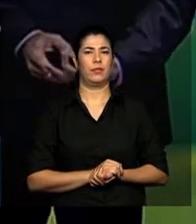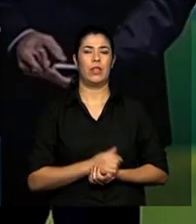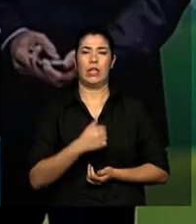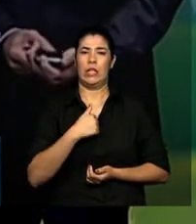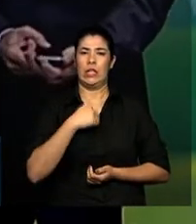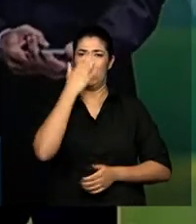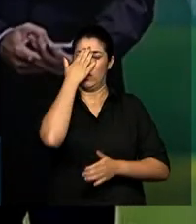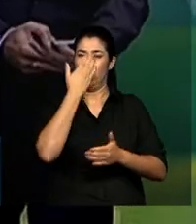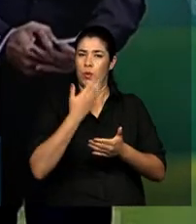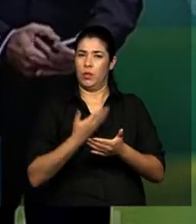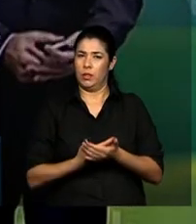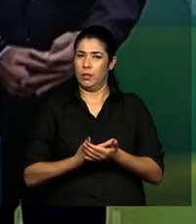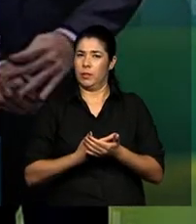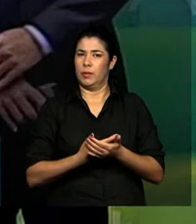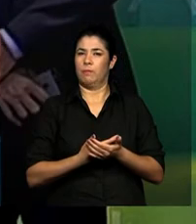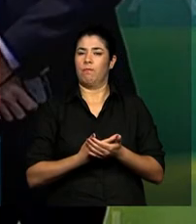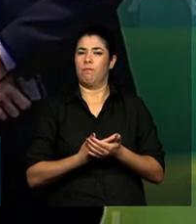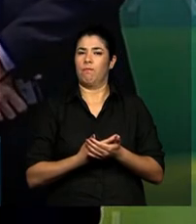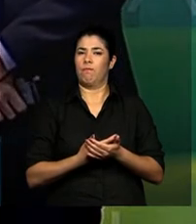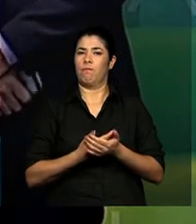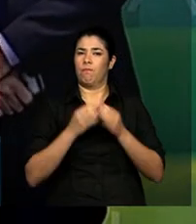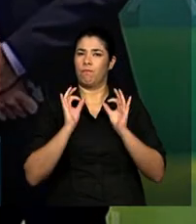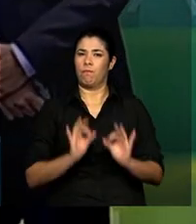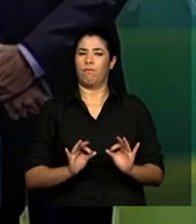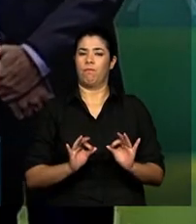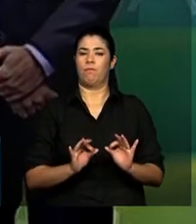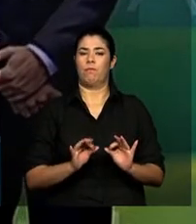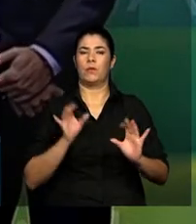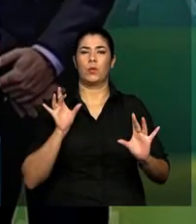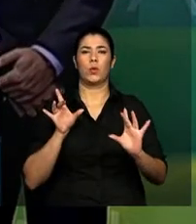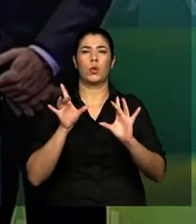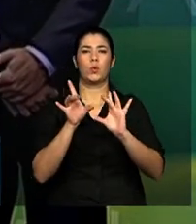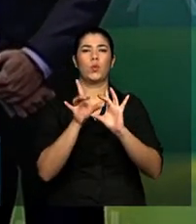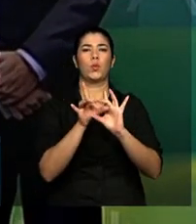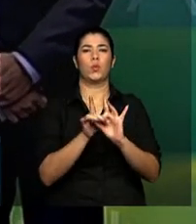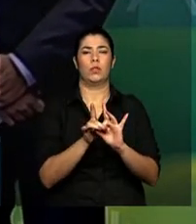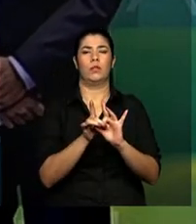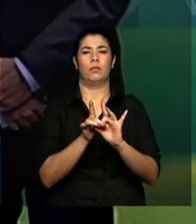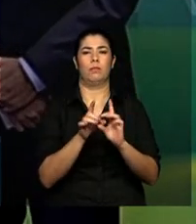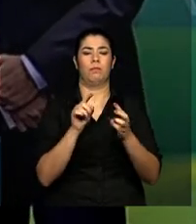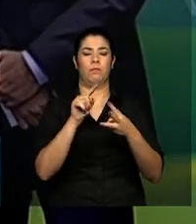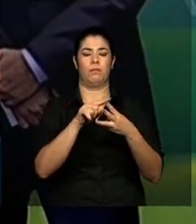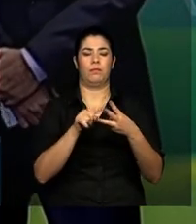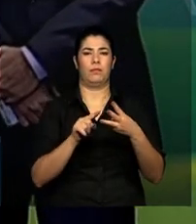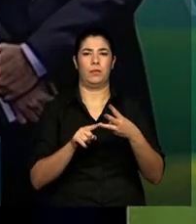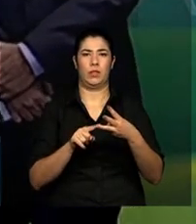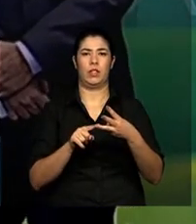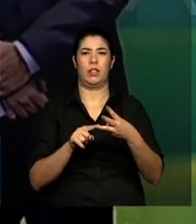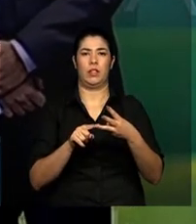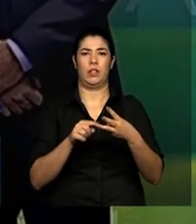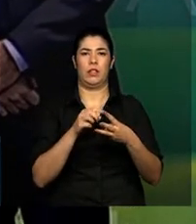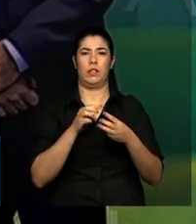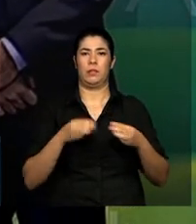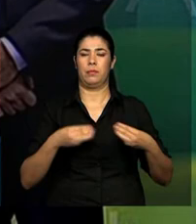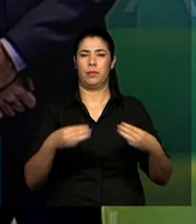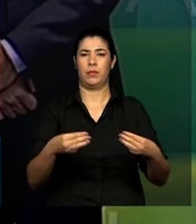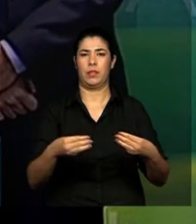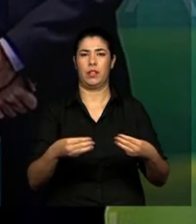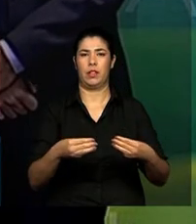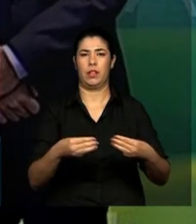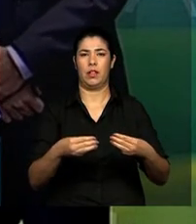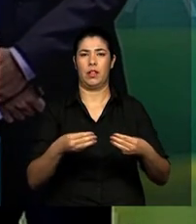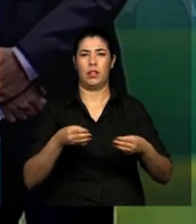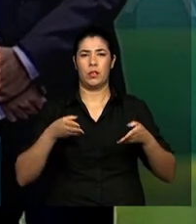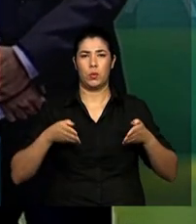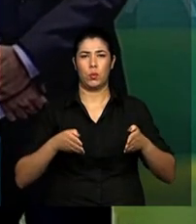tenho certeza que essa integração aporta o caminho para a quebra da impunidade.